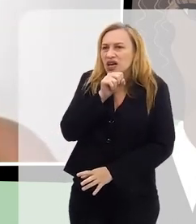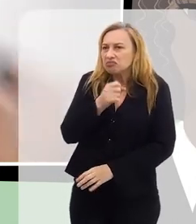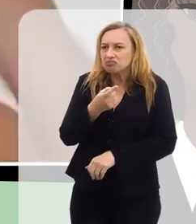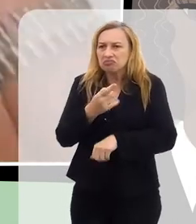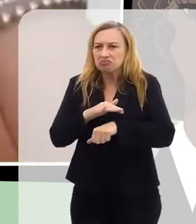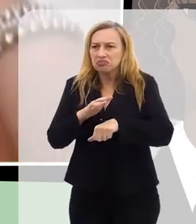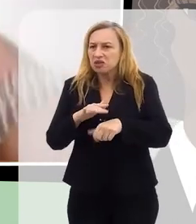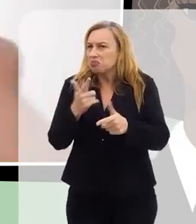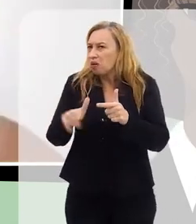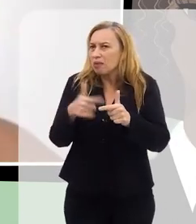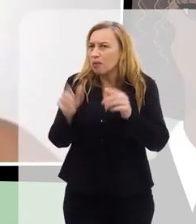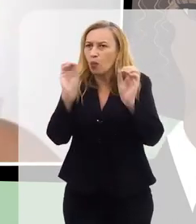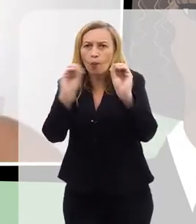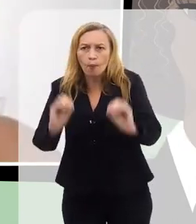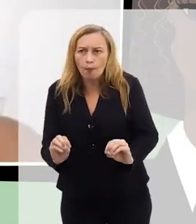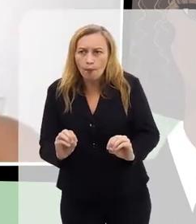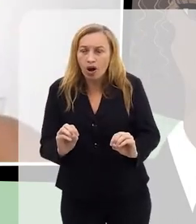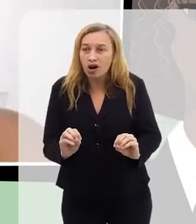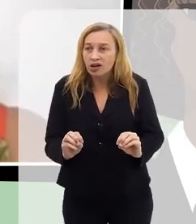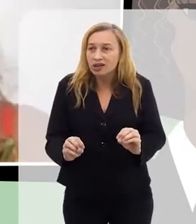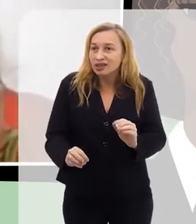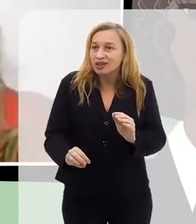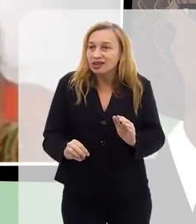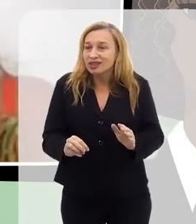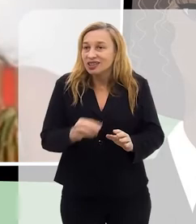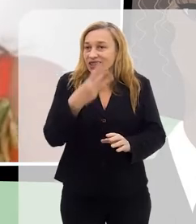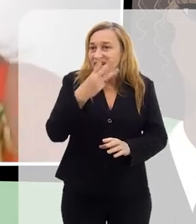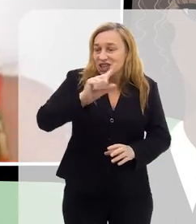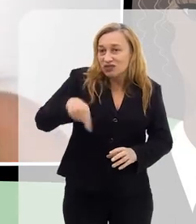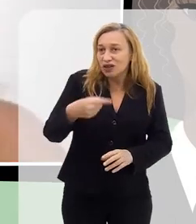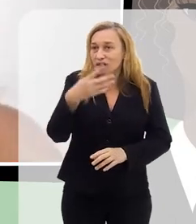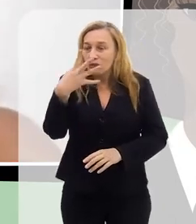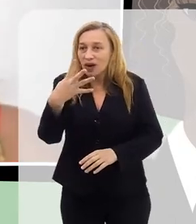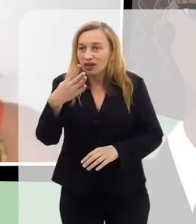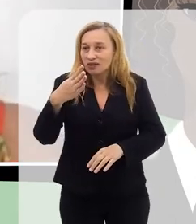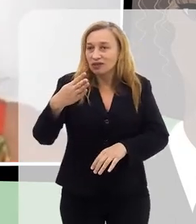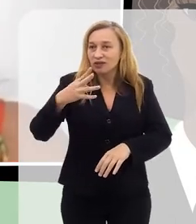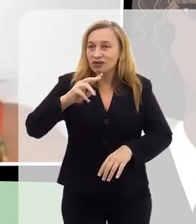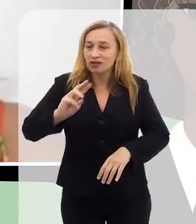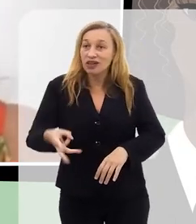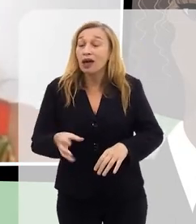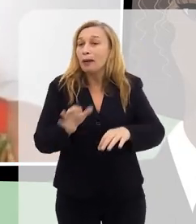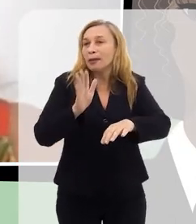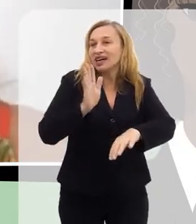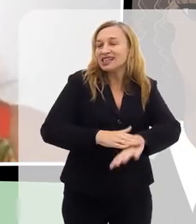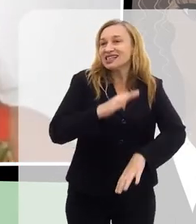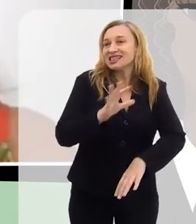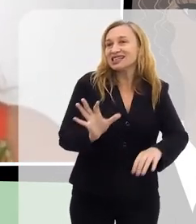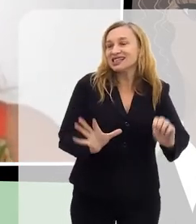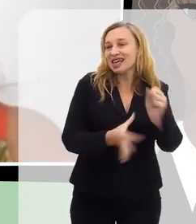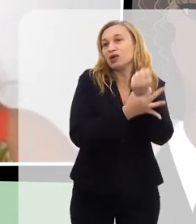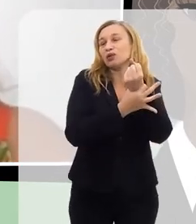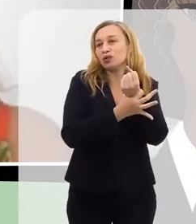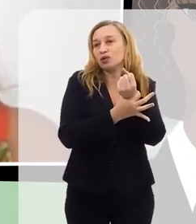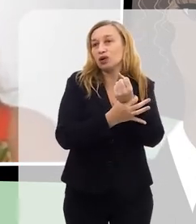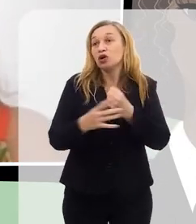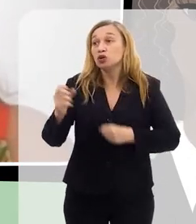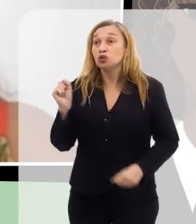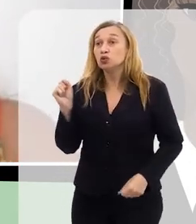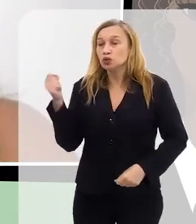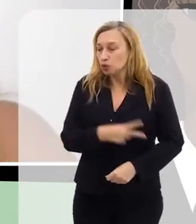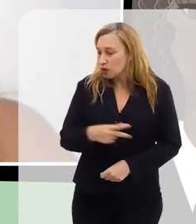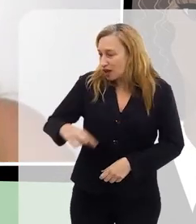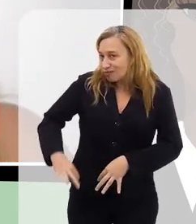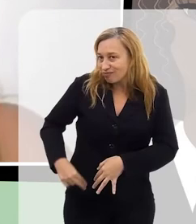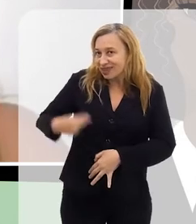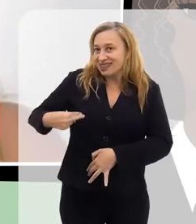comorbidade, ele é 3,4 vezes mais seguro do que você levar essa mulher pra uma cesárea letiva, né, ou